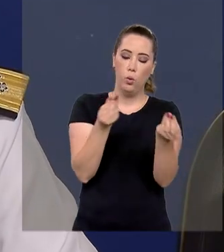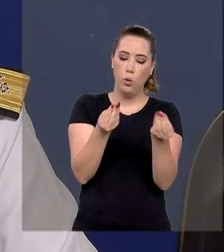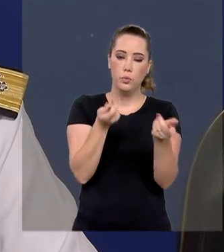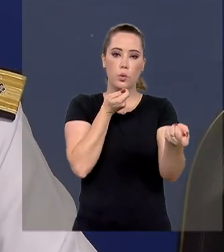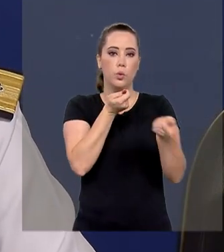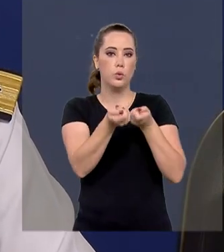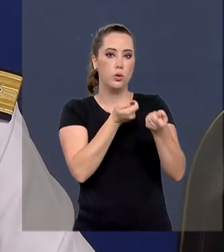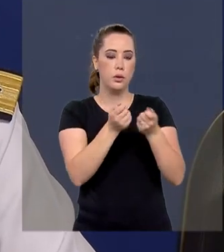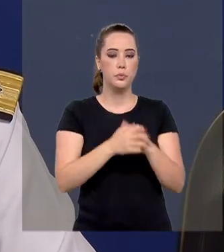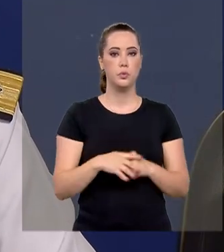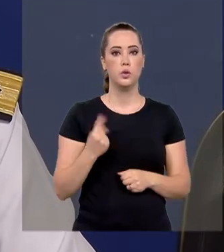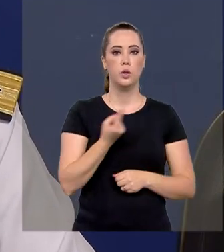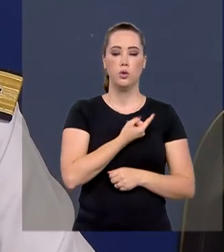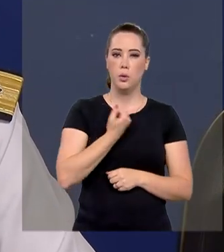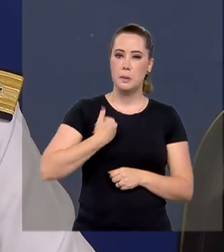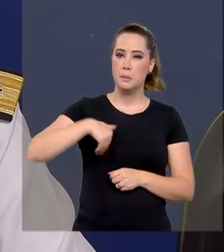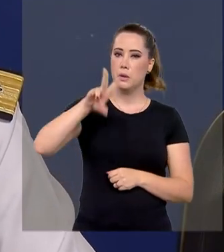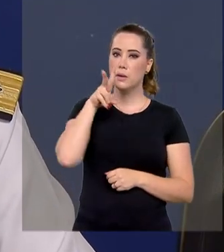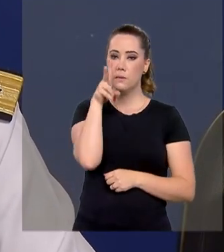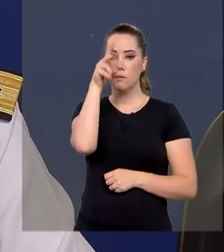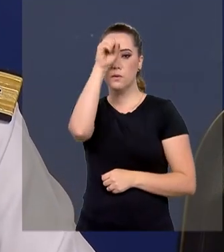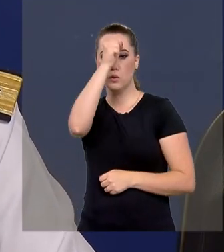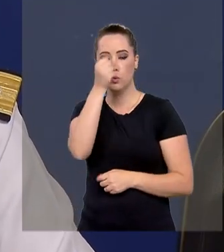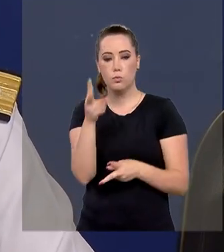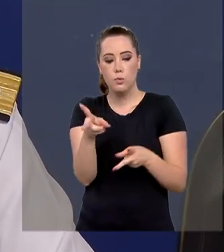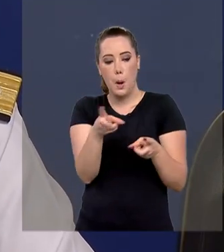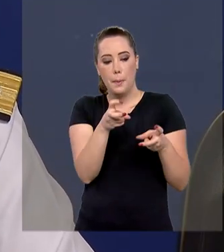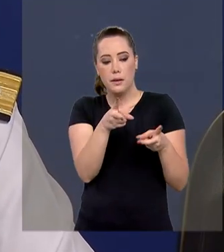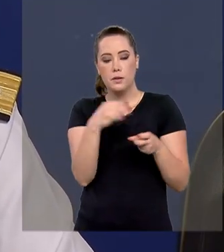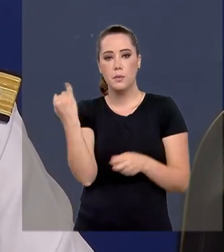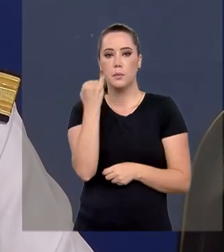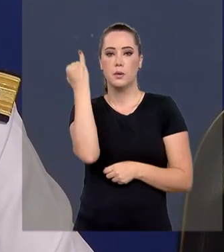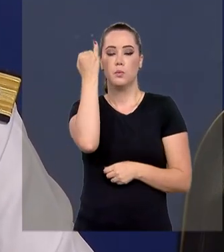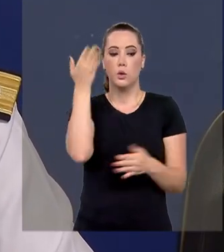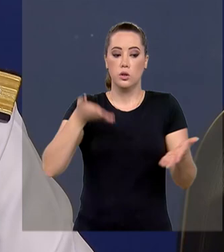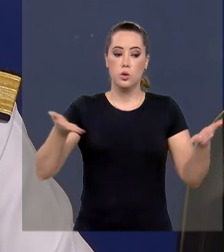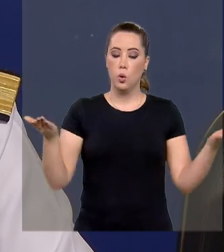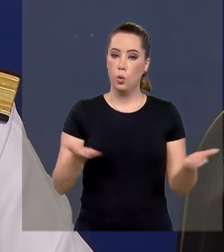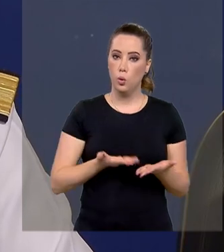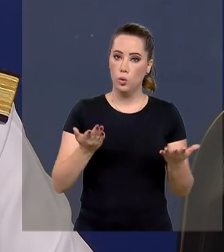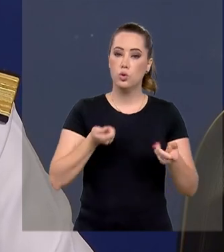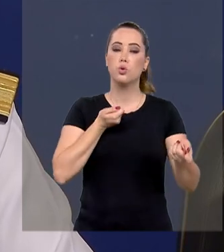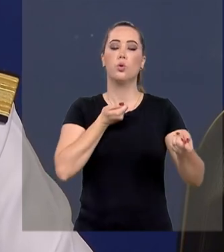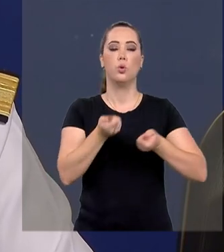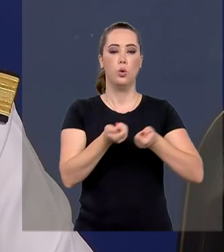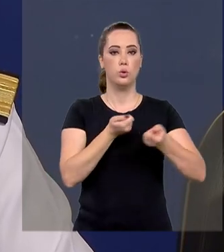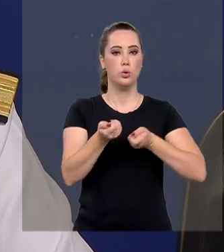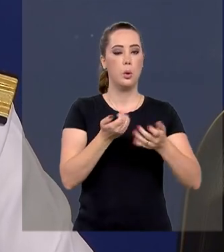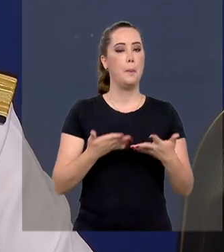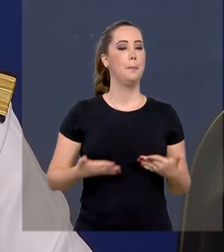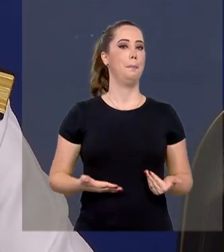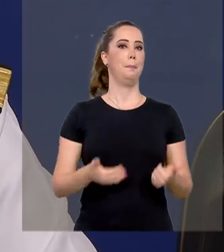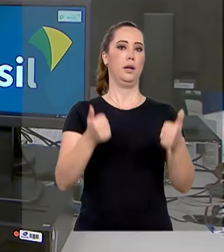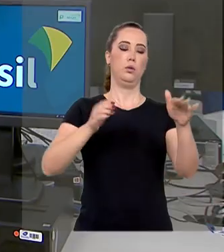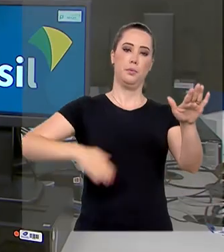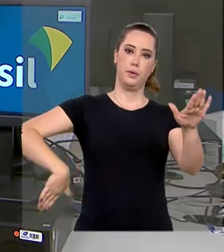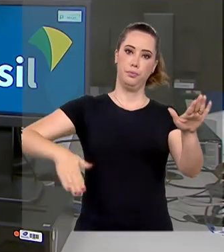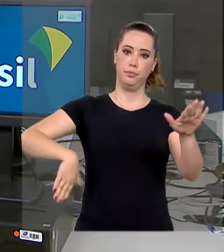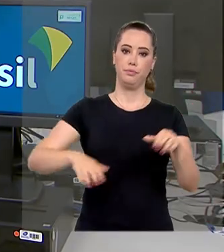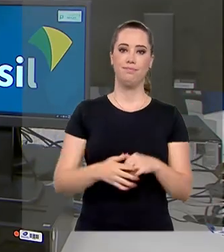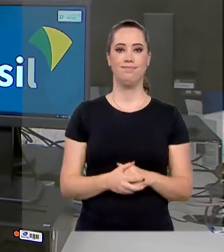saímos mais fortes e percebemos a importância hoje de controlarmos melhor a nossa costa.